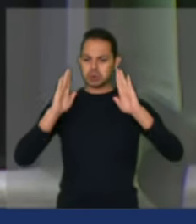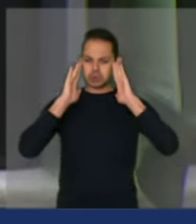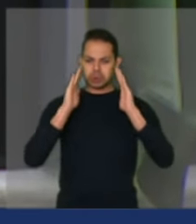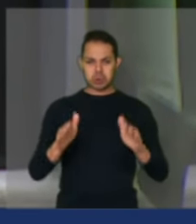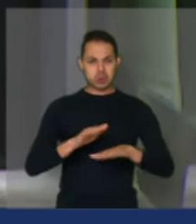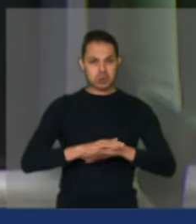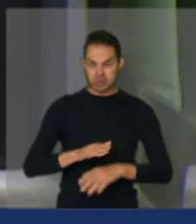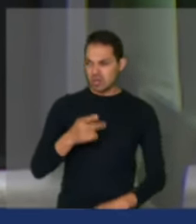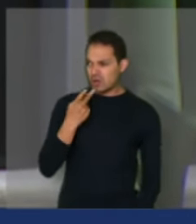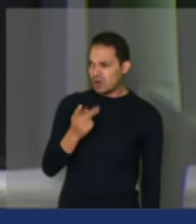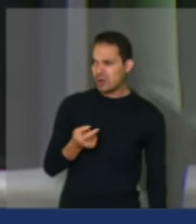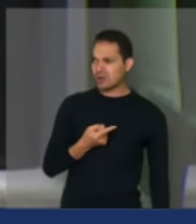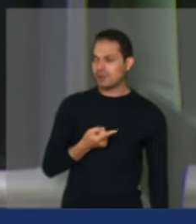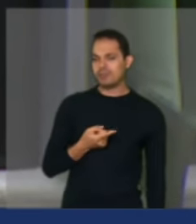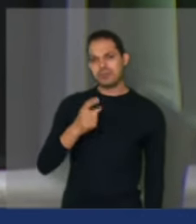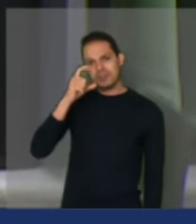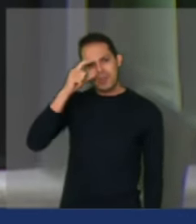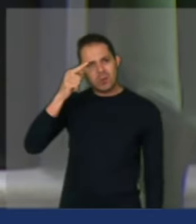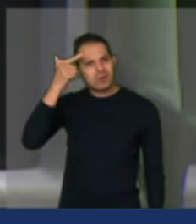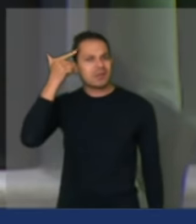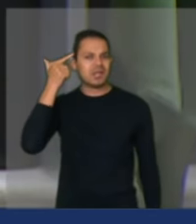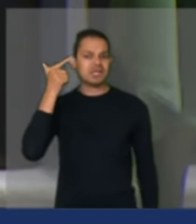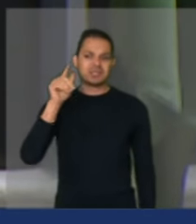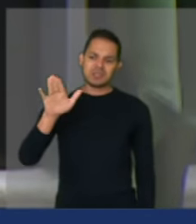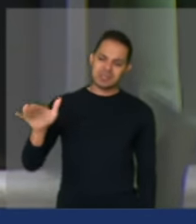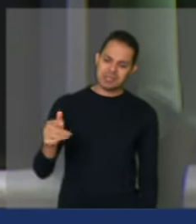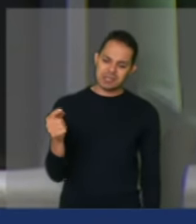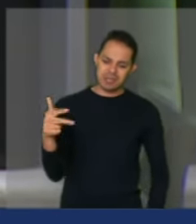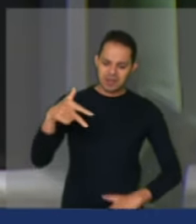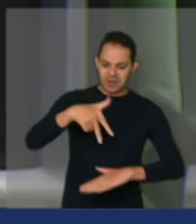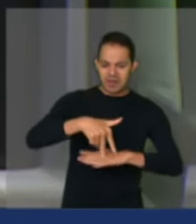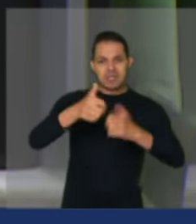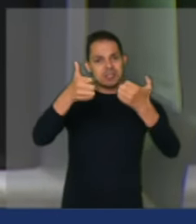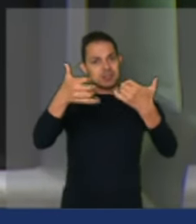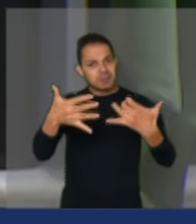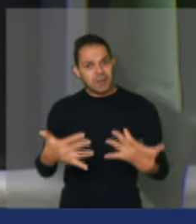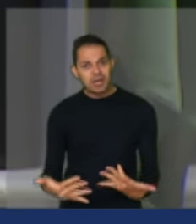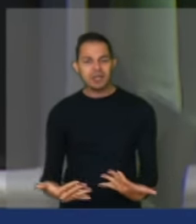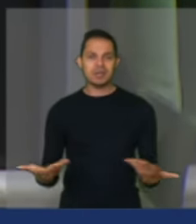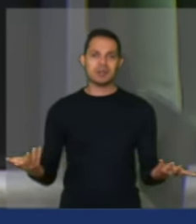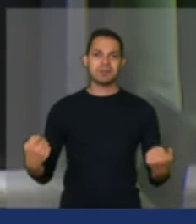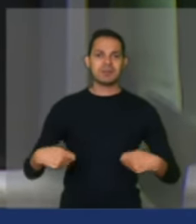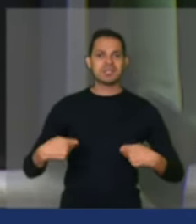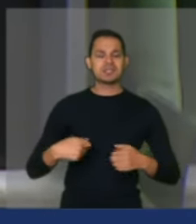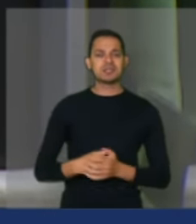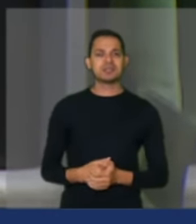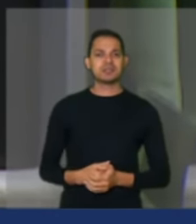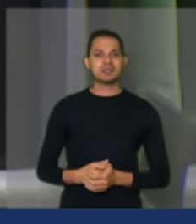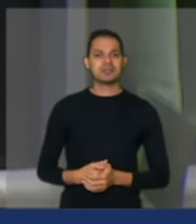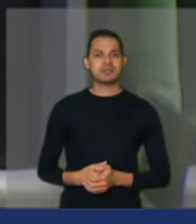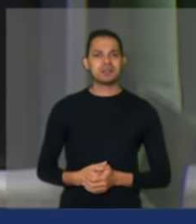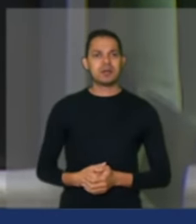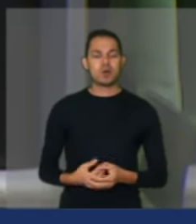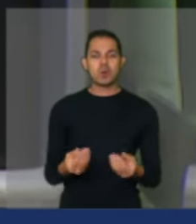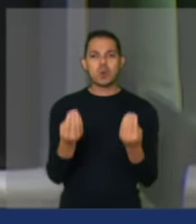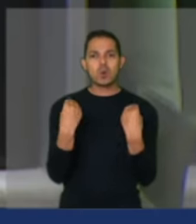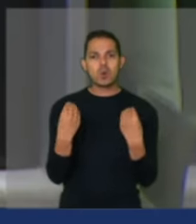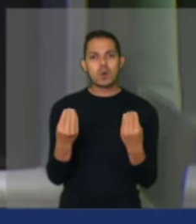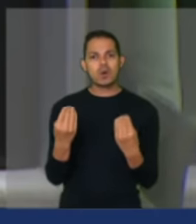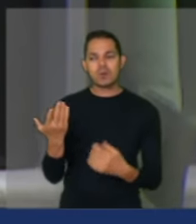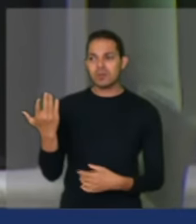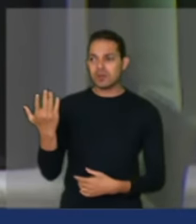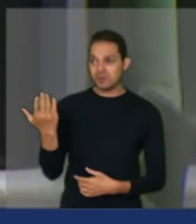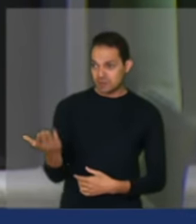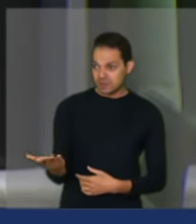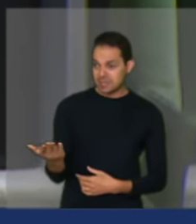Senhor Paulo Guedes, o foi convocado para vir explicar isso aqui. Como é que o senhor, que detém a